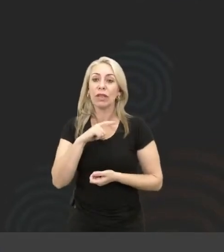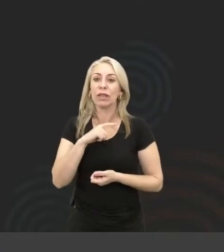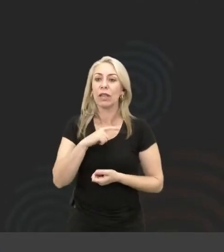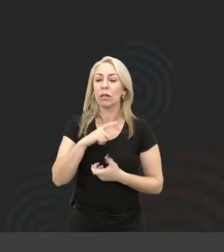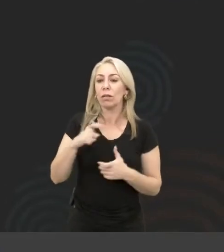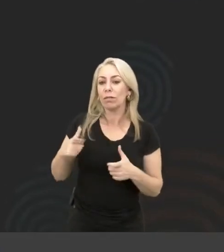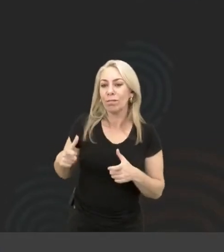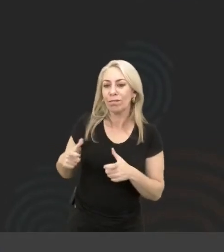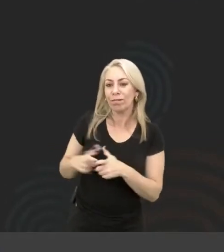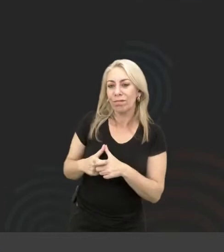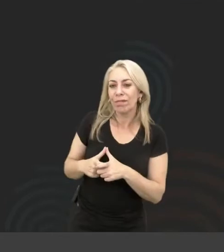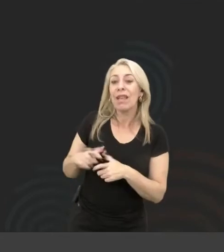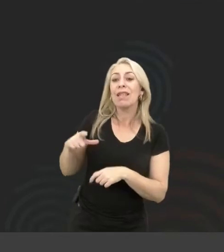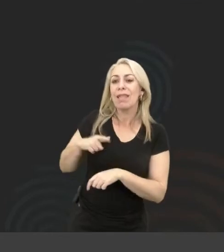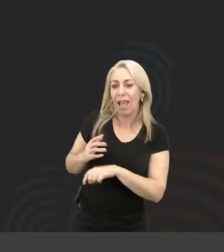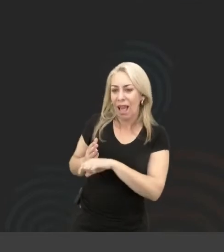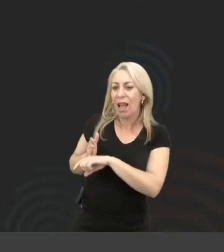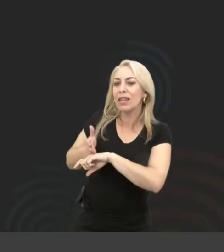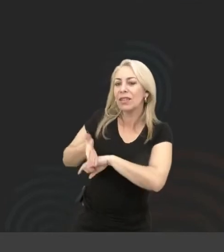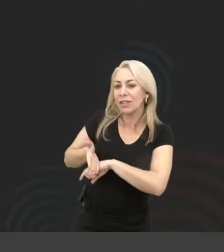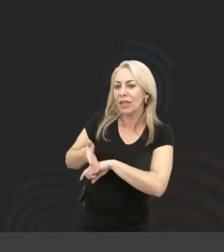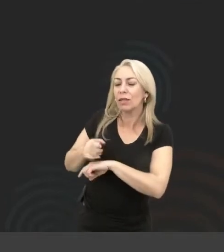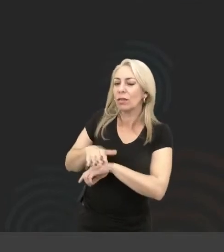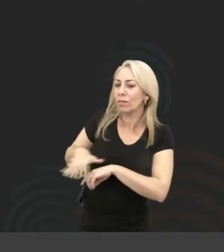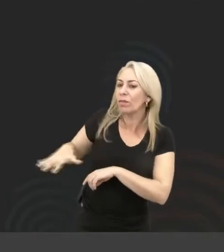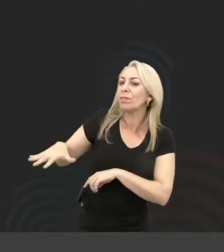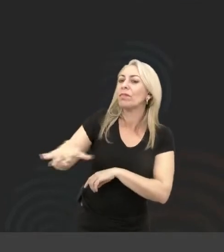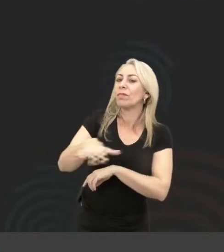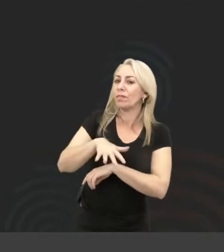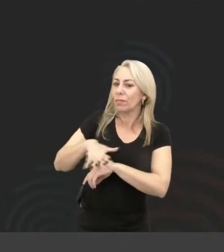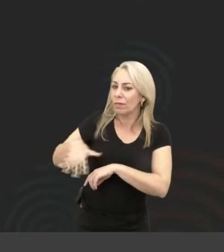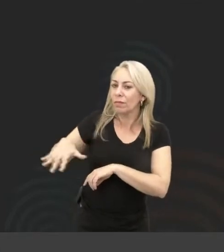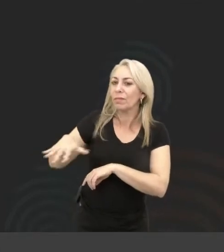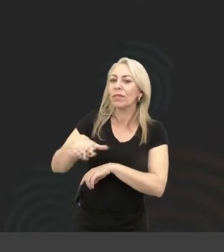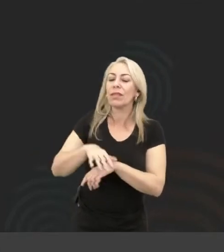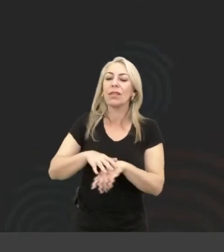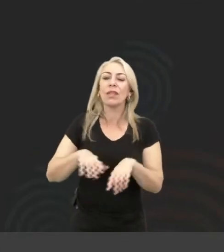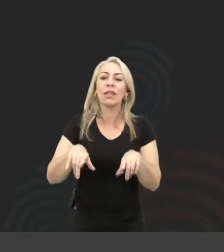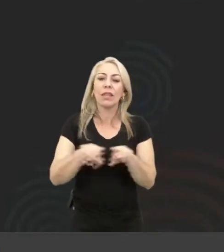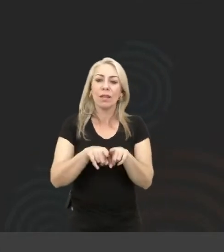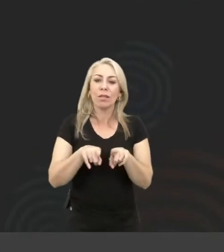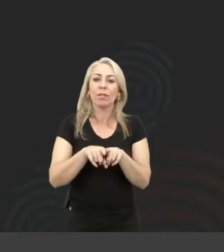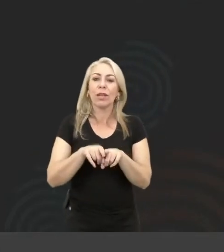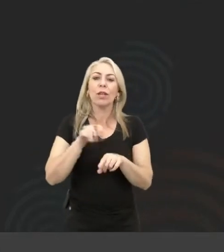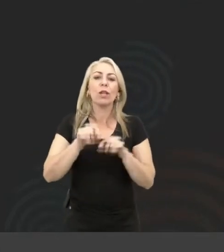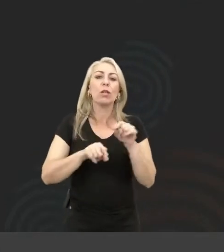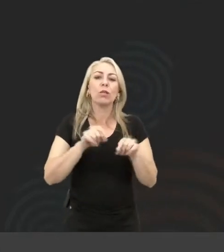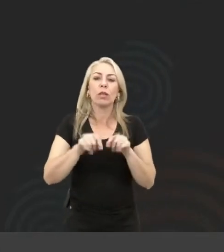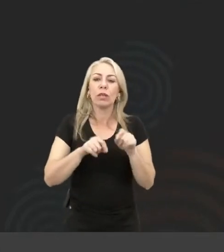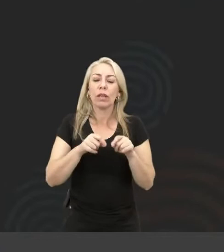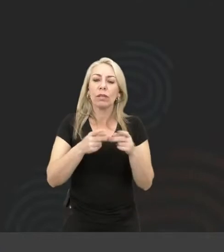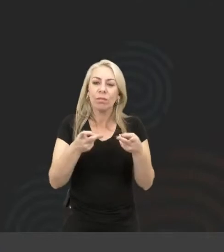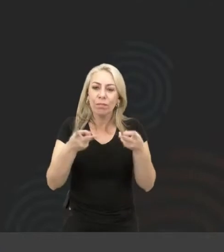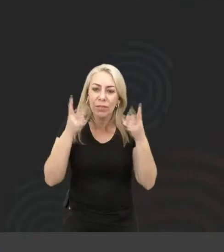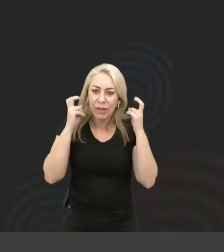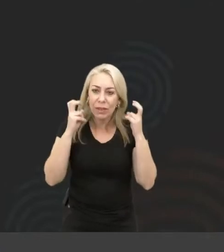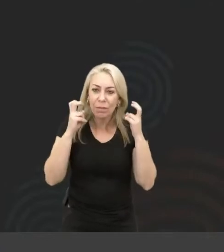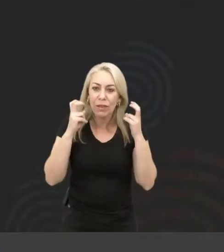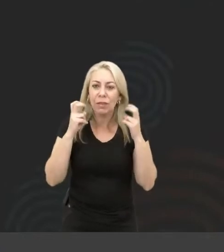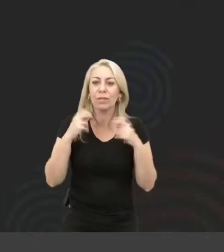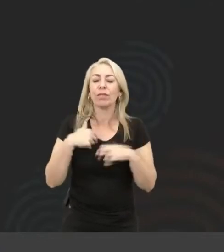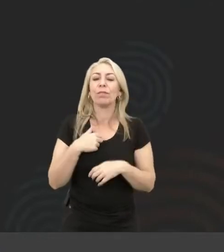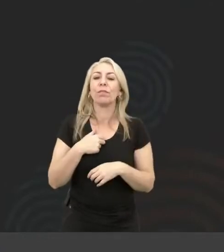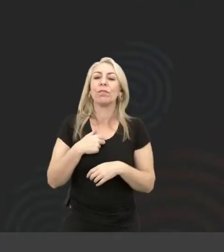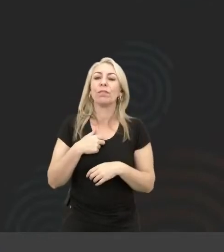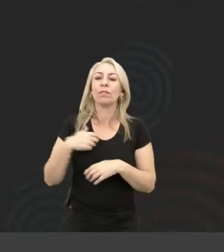minorizados terem acesso a determinados ambientes e aí o que que se percebeu ao